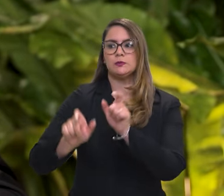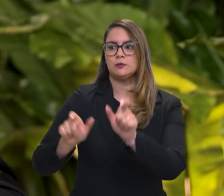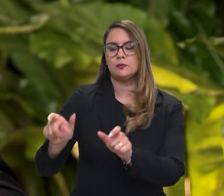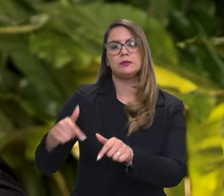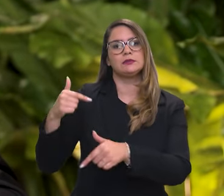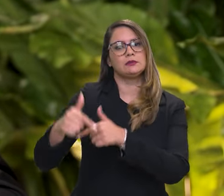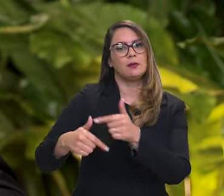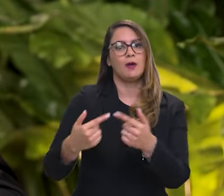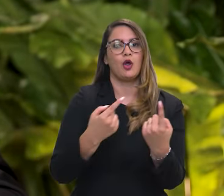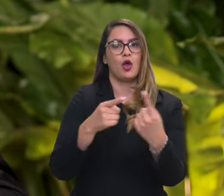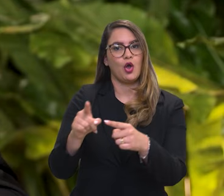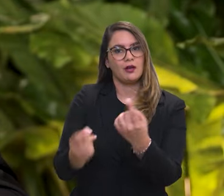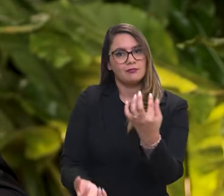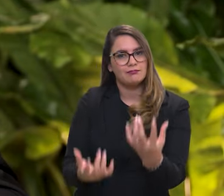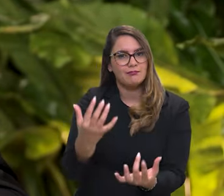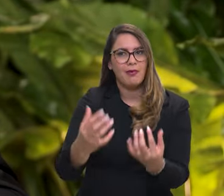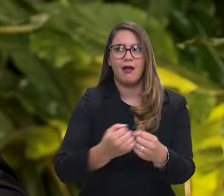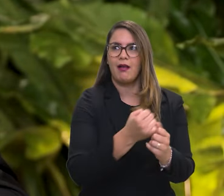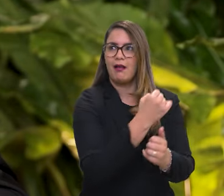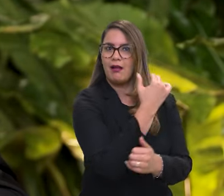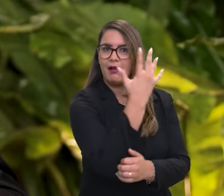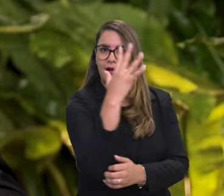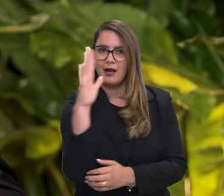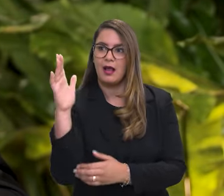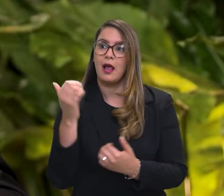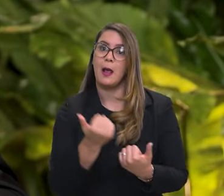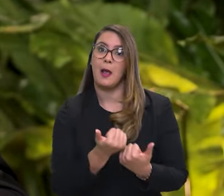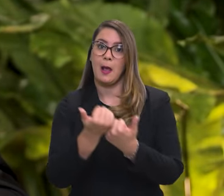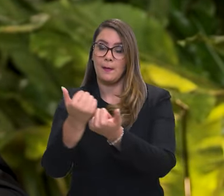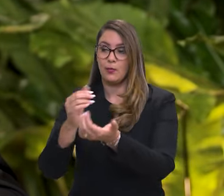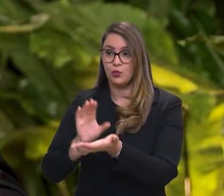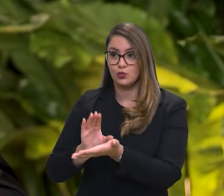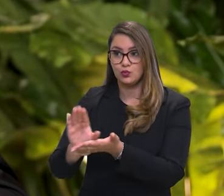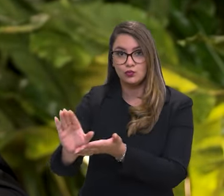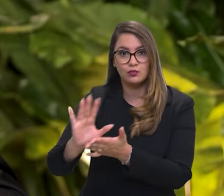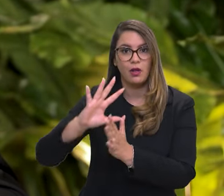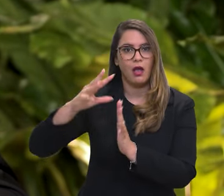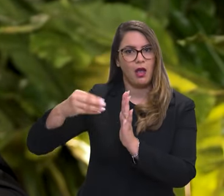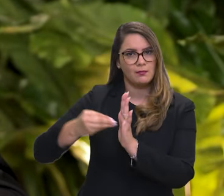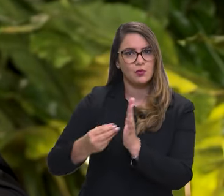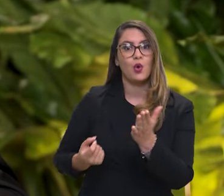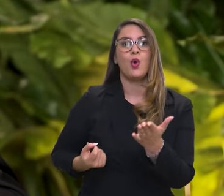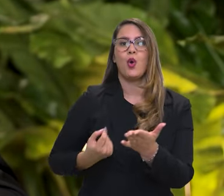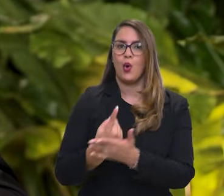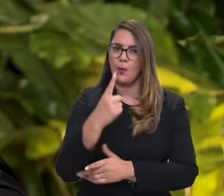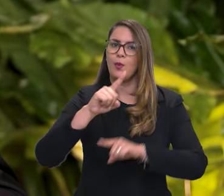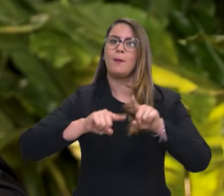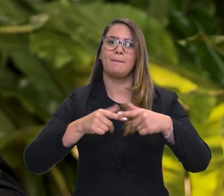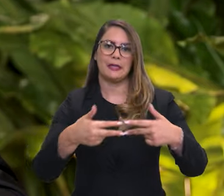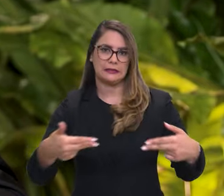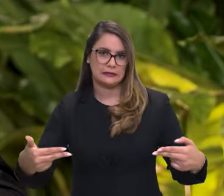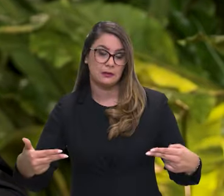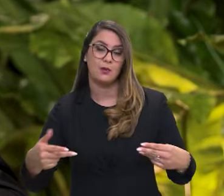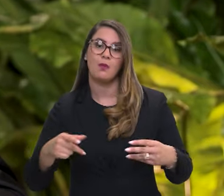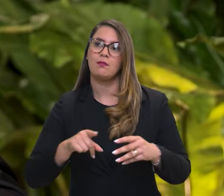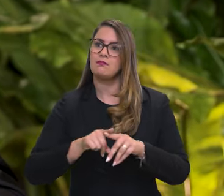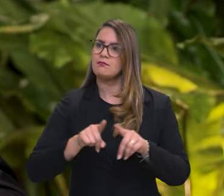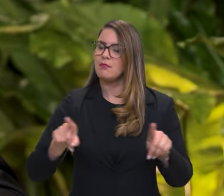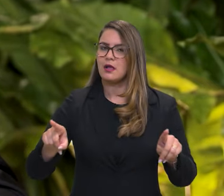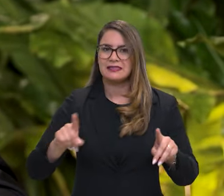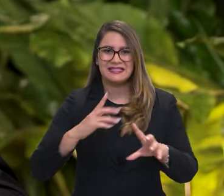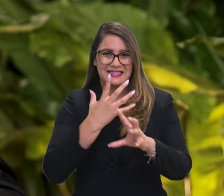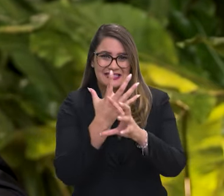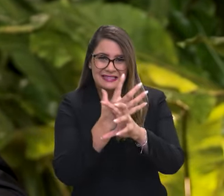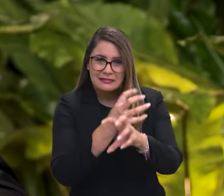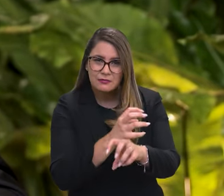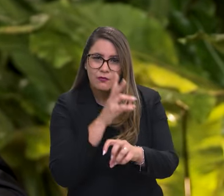florestais. Com o apoio do Fundo Amazônia, a gente comprou muito equipamento, mas a gente nunca viu uma seca tão intensa e tão forte